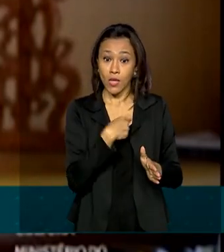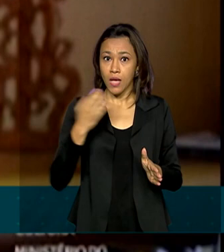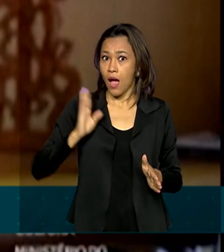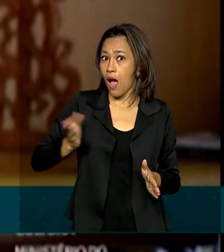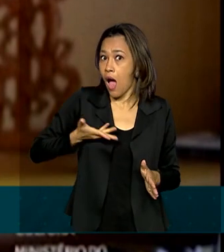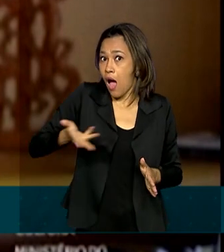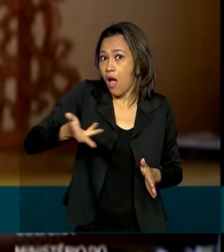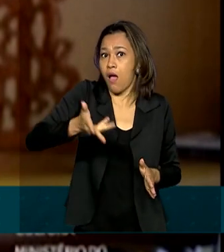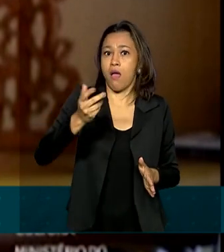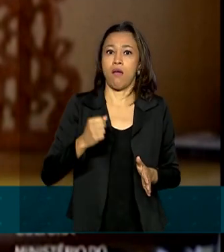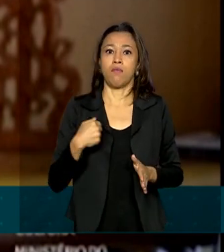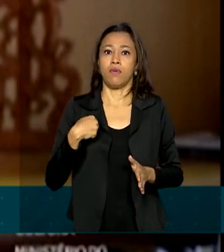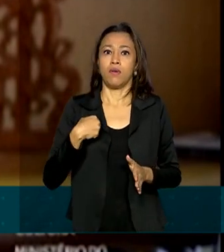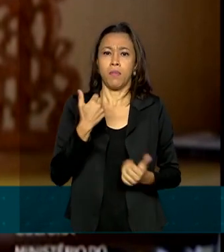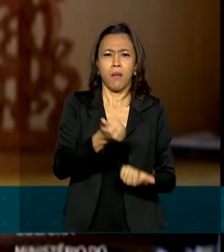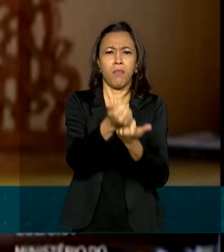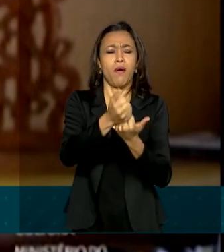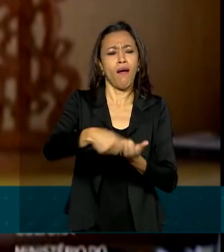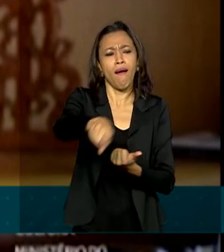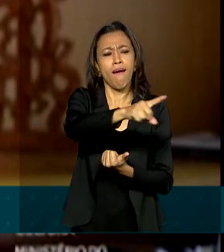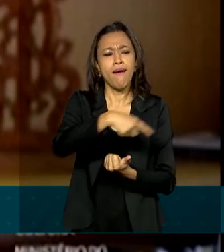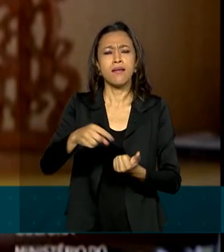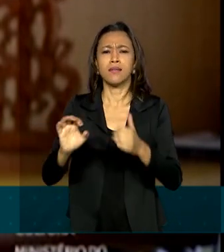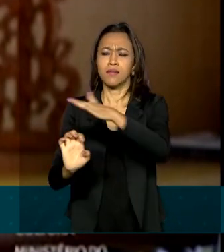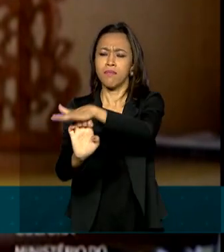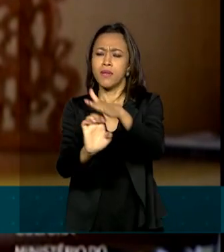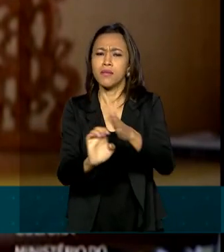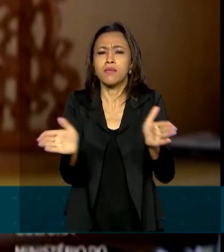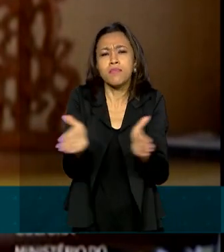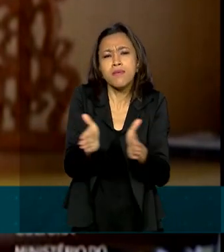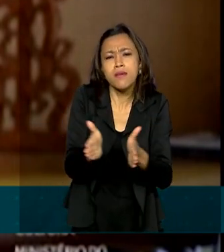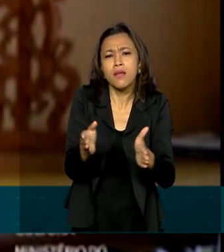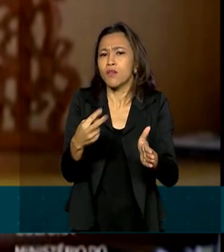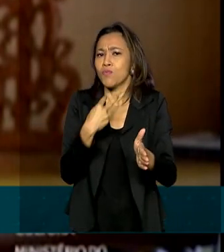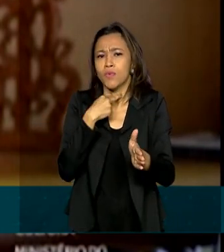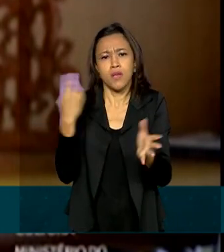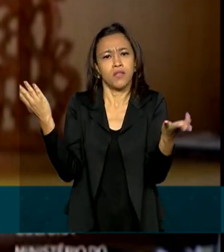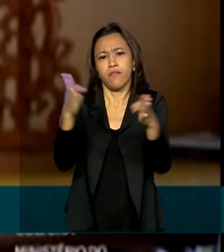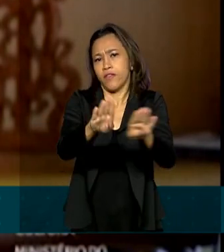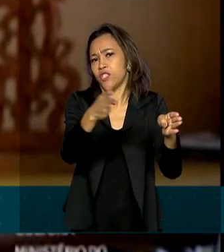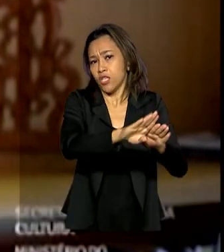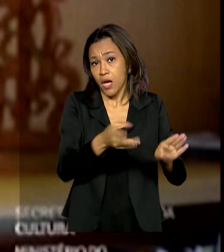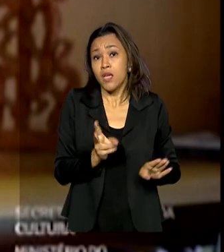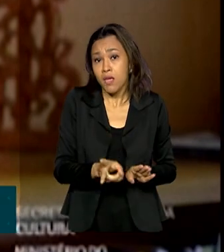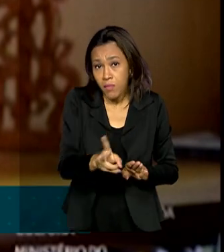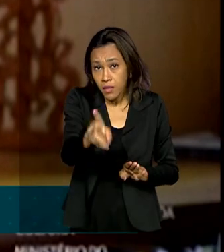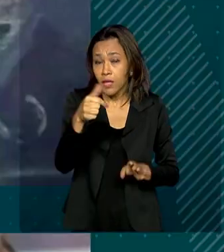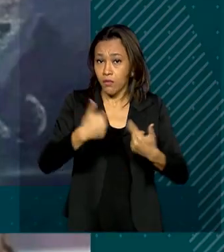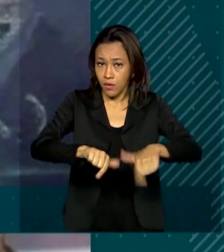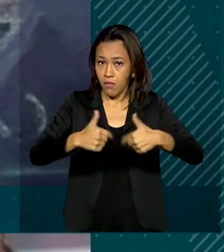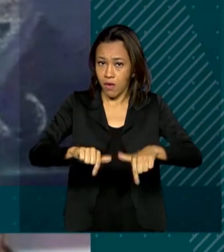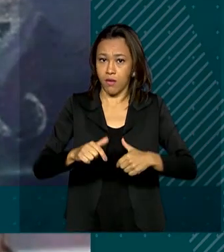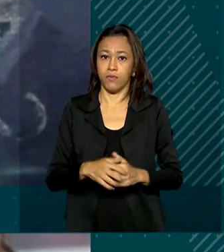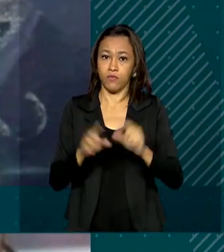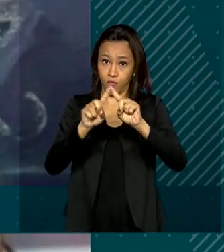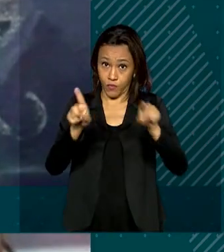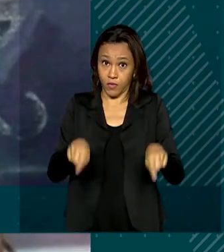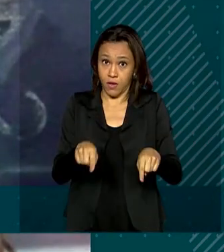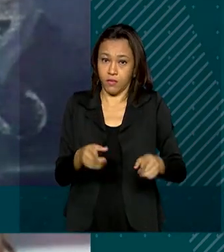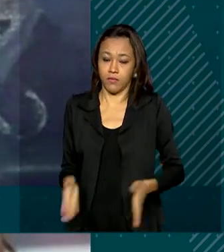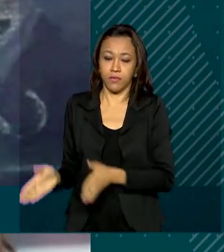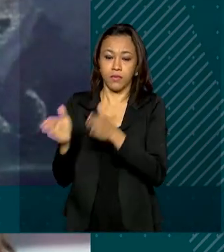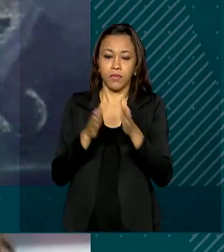atender essas pequenas empresas para que não fechassem seus negócios e pudessem manter os empregos de seus funcionários. É um programa